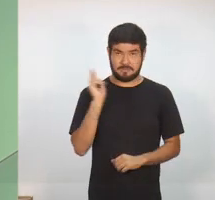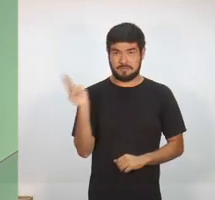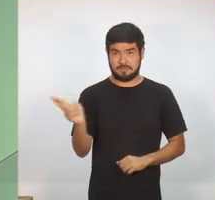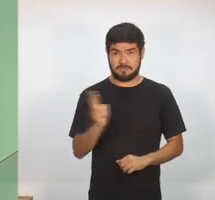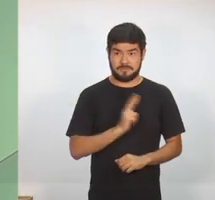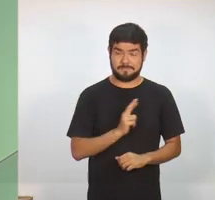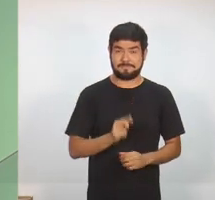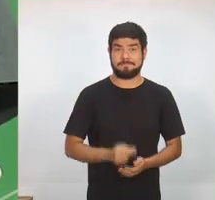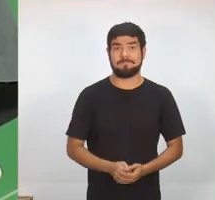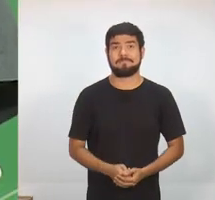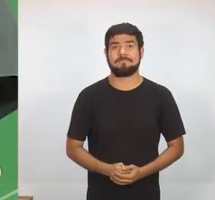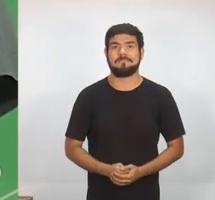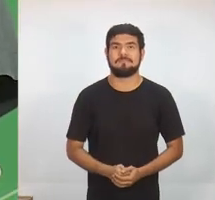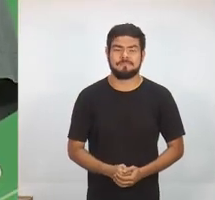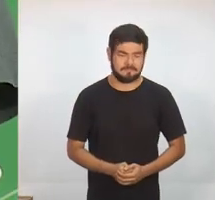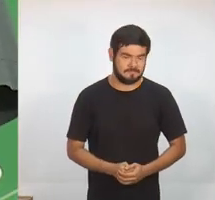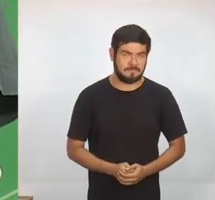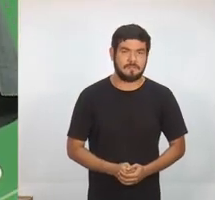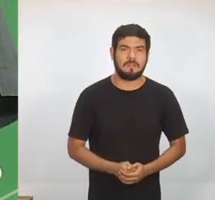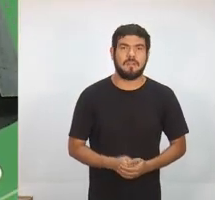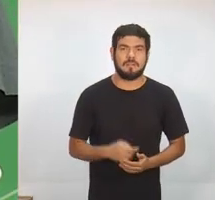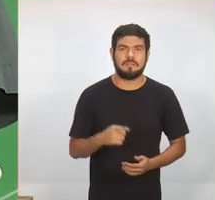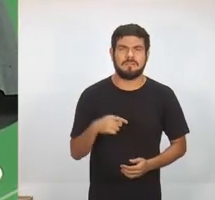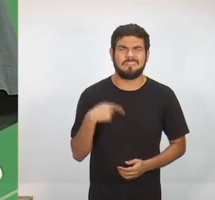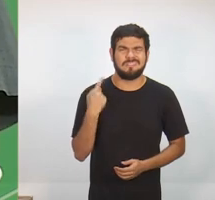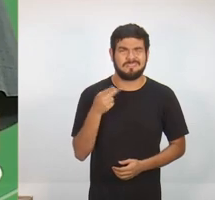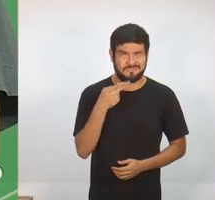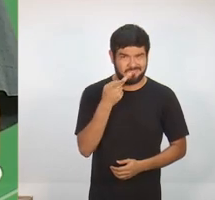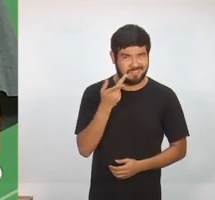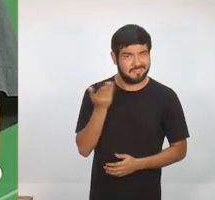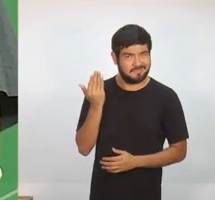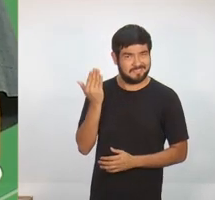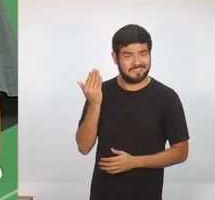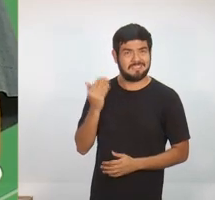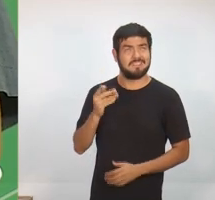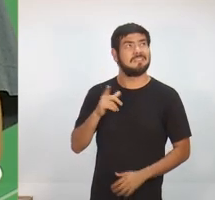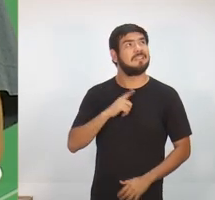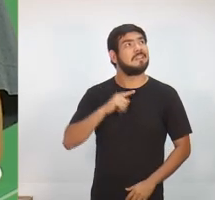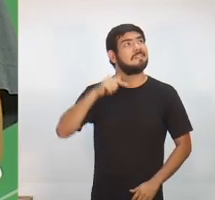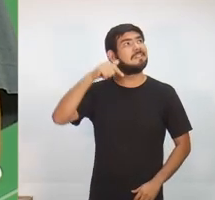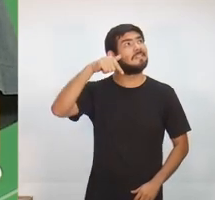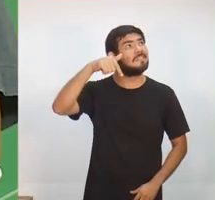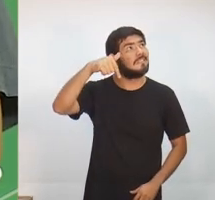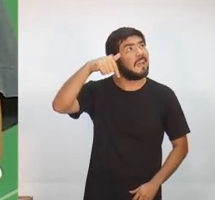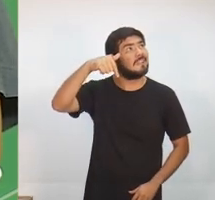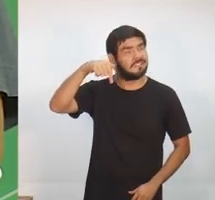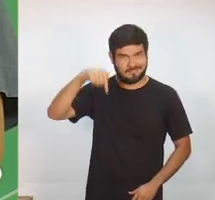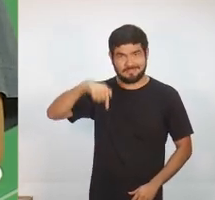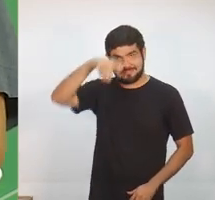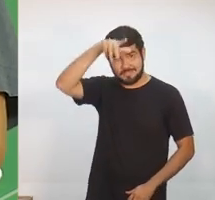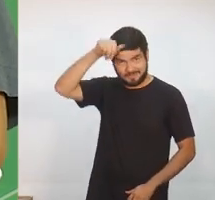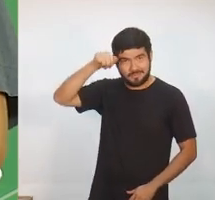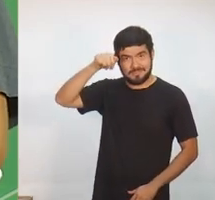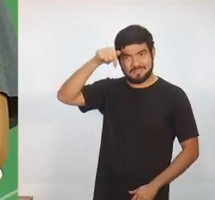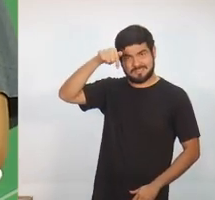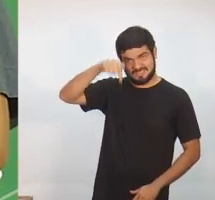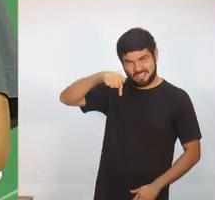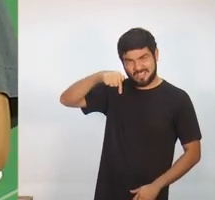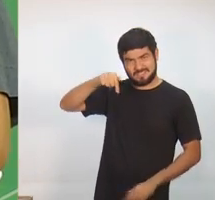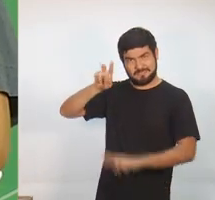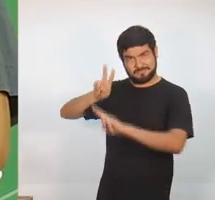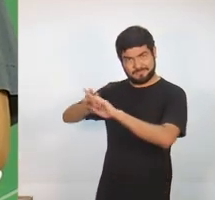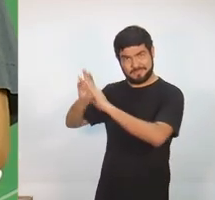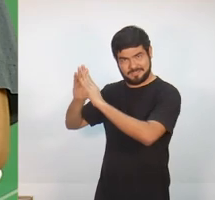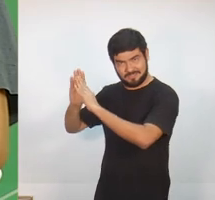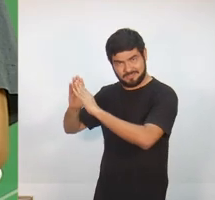pergunta, candidato. Nós temos dito ainda agora que são sete presídios que têm, em média, mil e trezentas pessoas ali dentro presas.